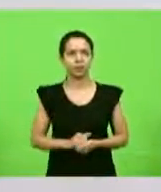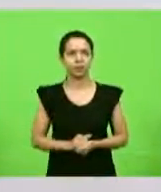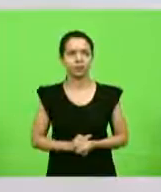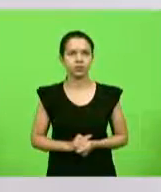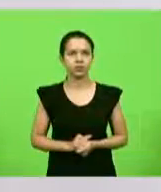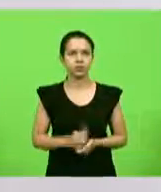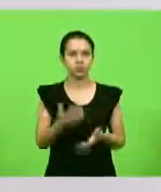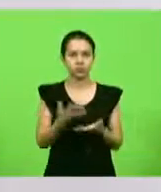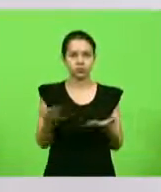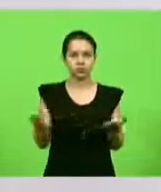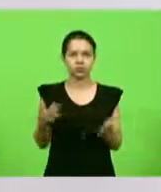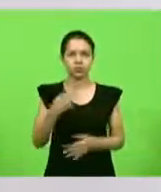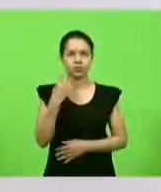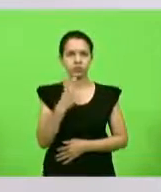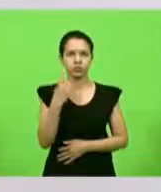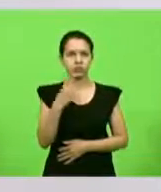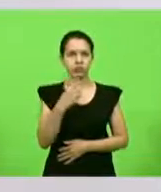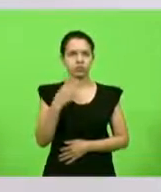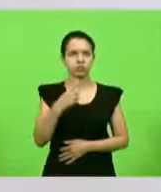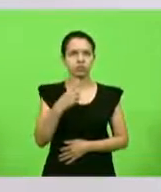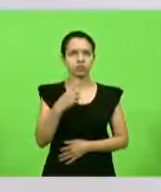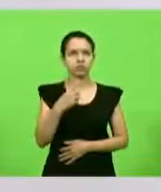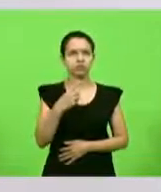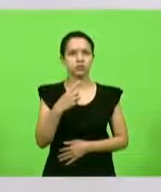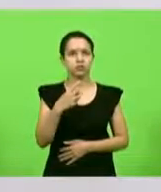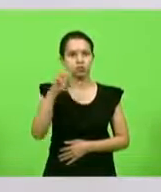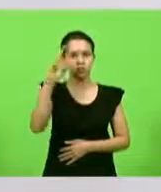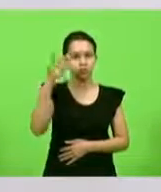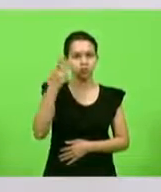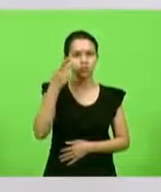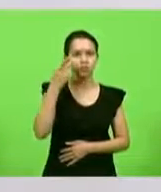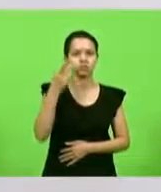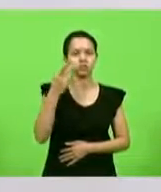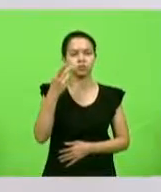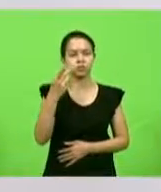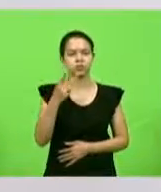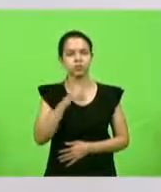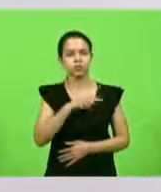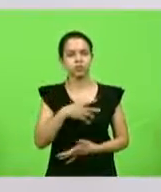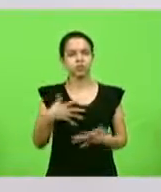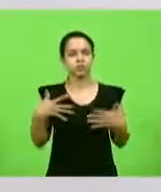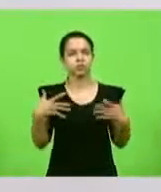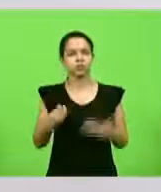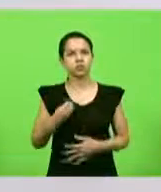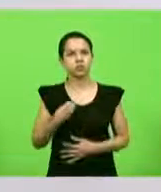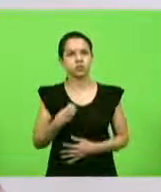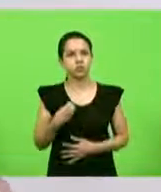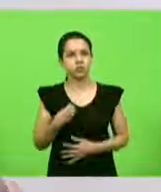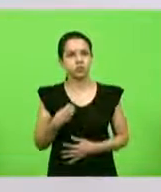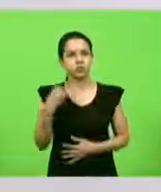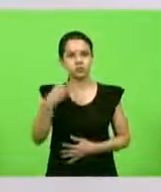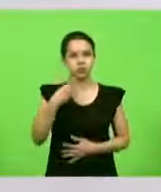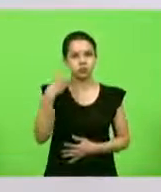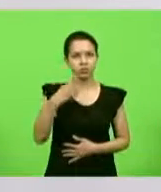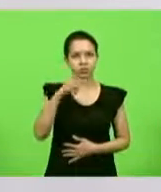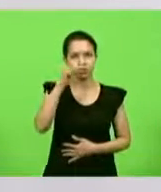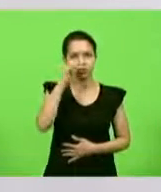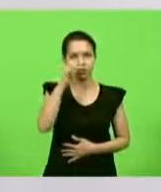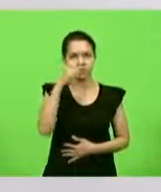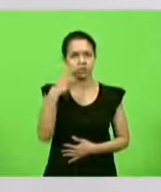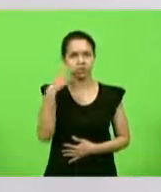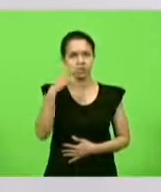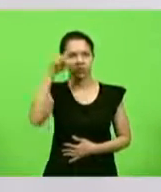demais deputados, deputados, deputado Milton Ovos, nos prestigia com sua presença, deputado João Amin, deputado